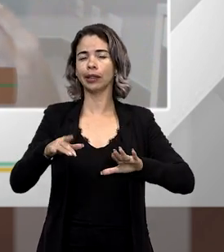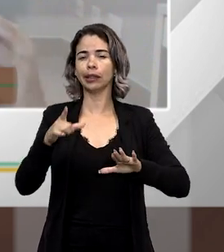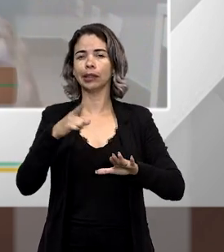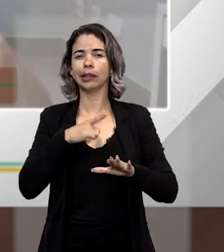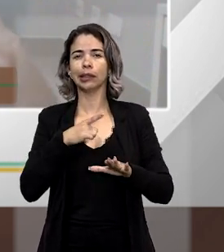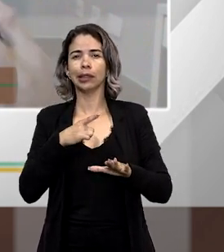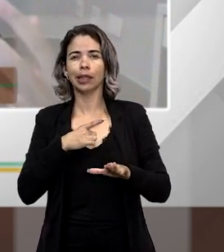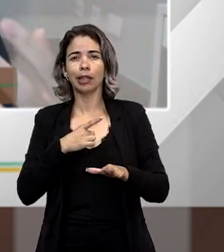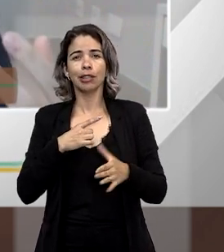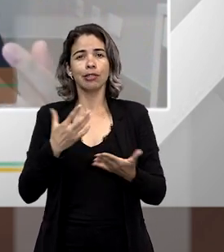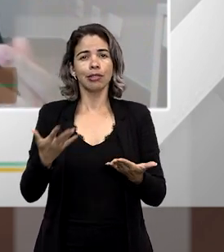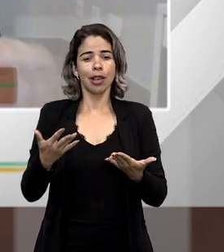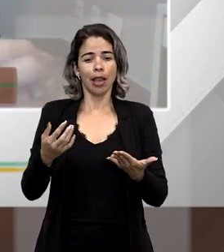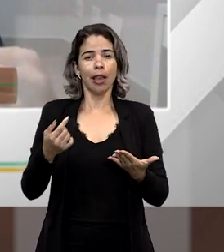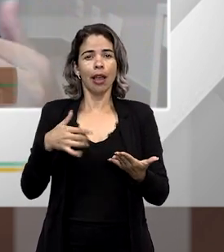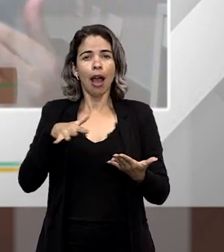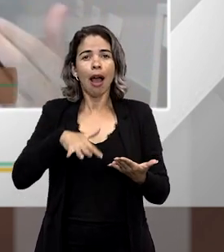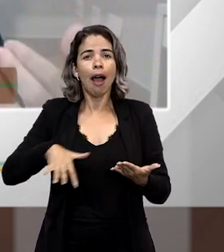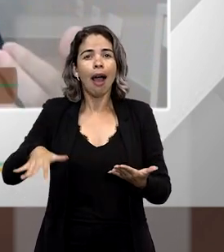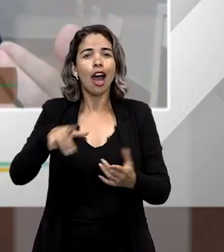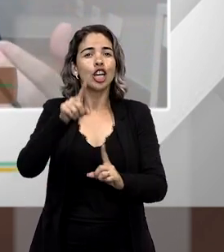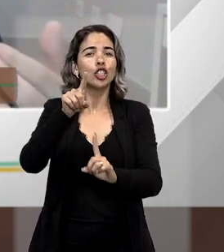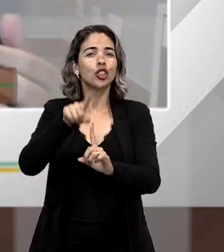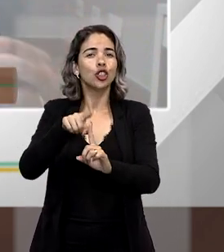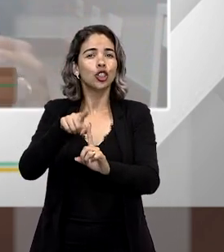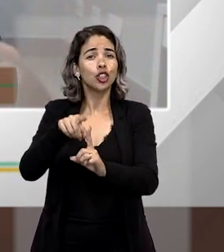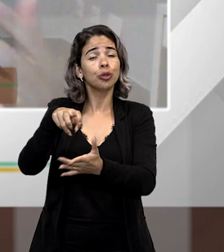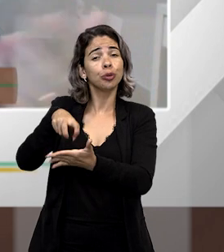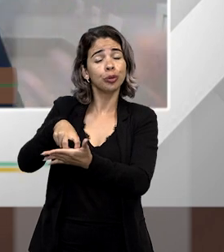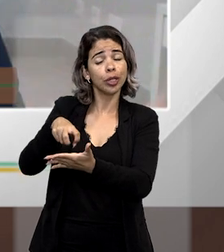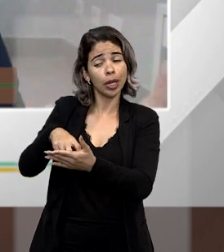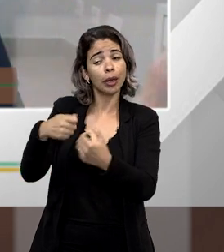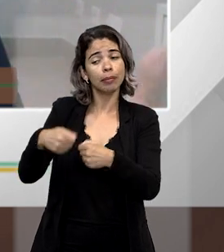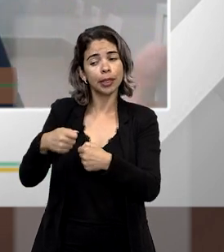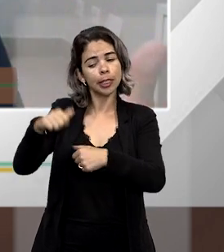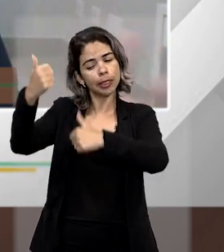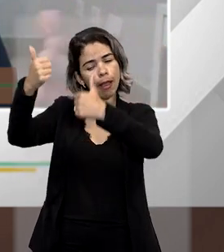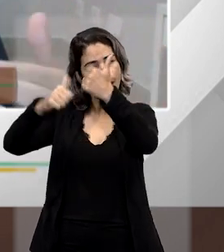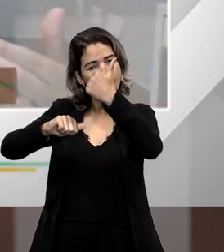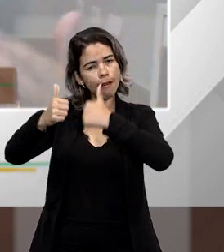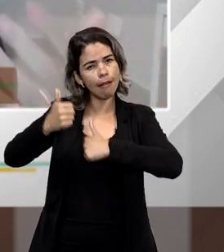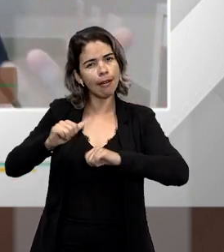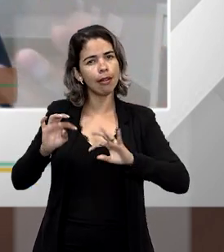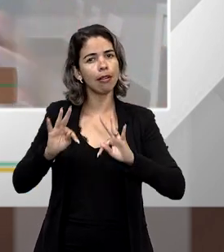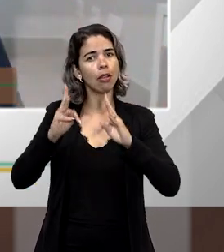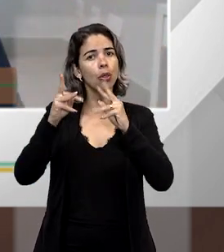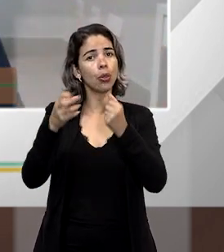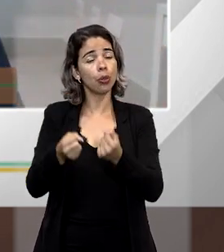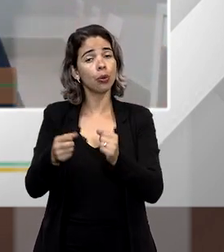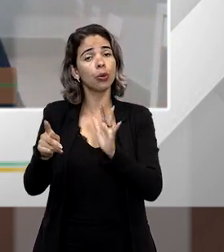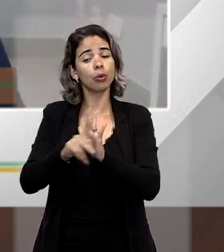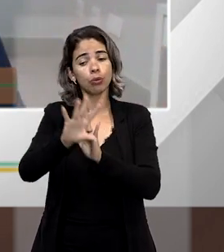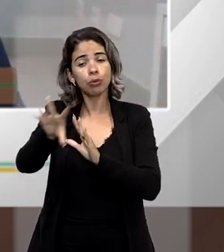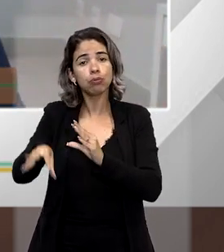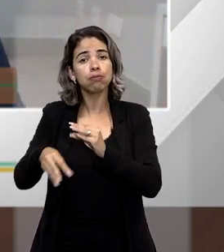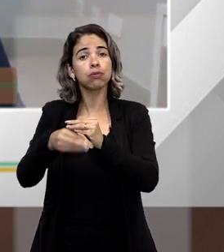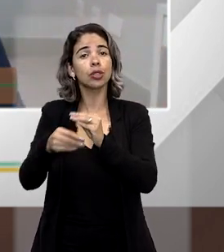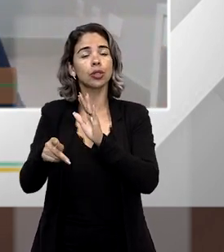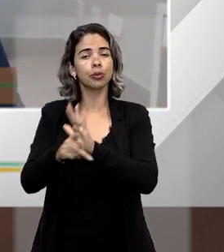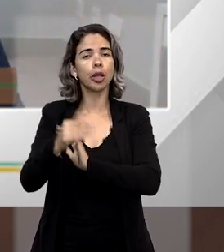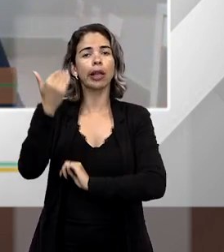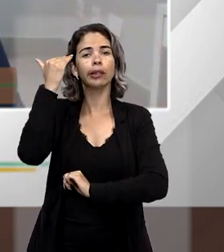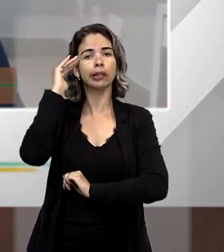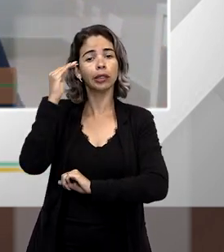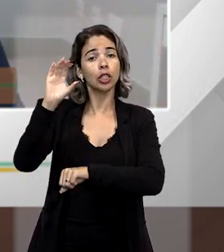certa porosidade junto a esses tipos penais que deve ser composta essa porosidade por meio de uma